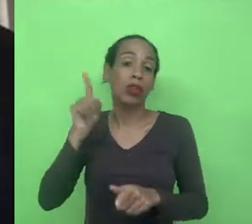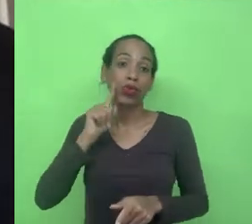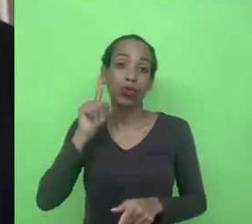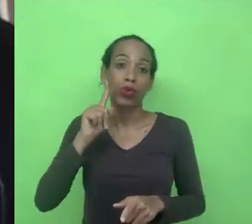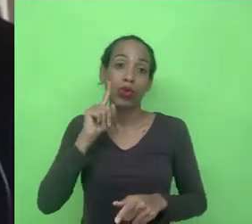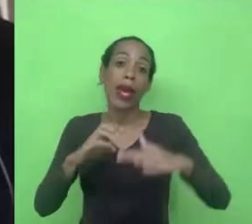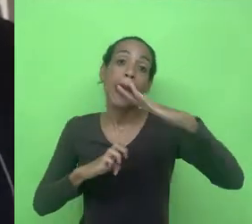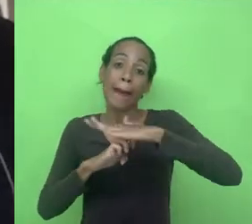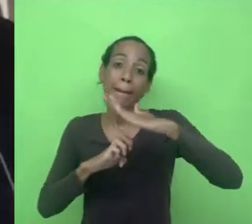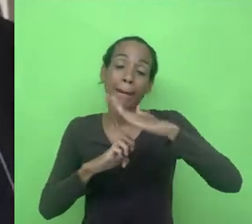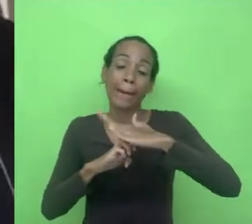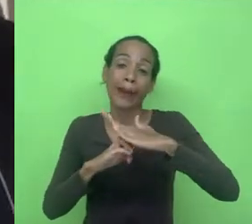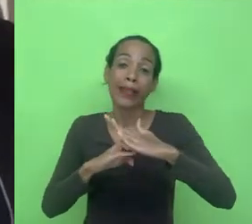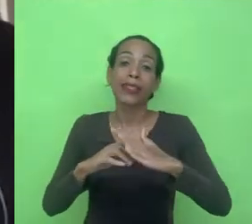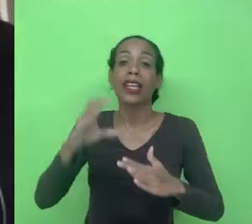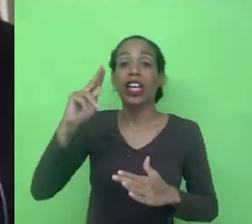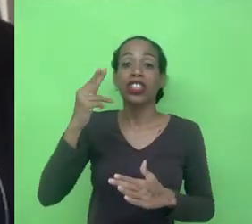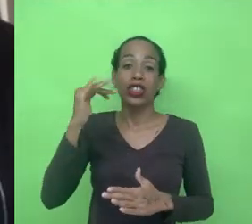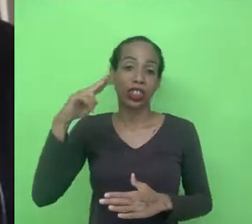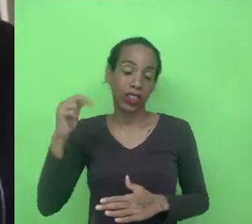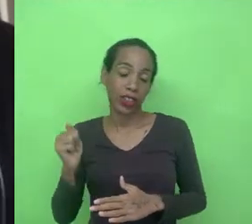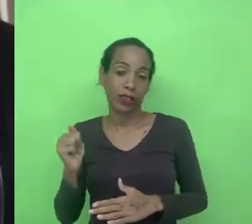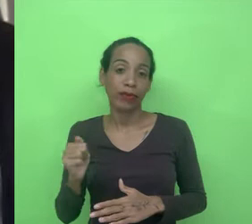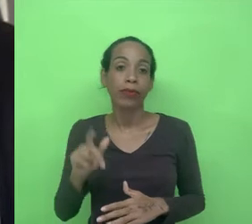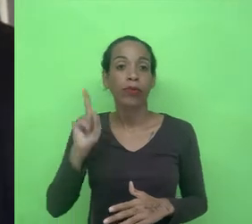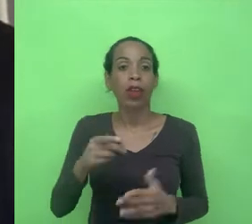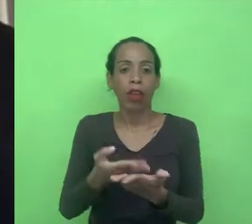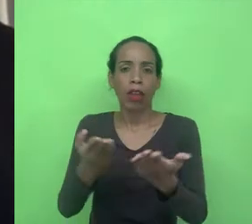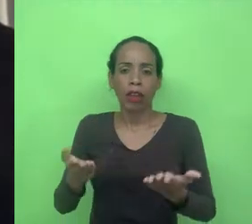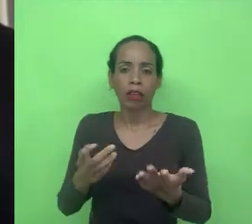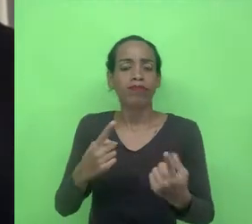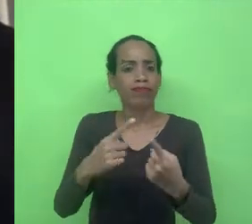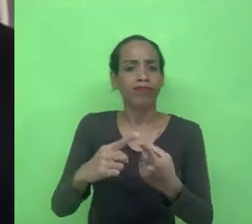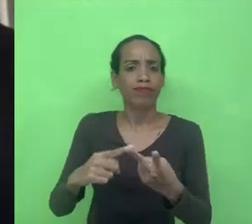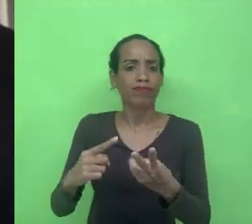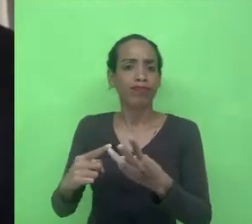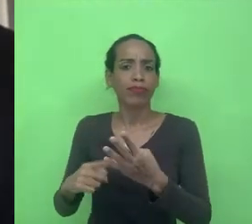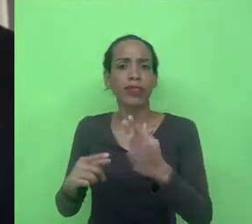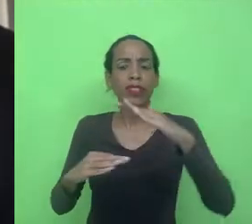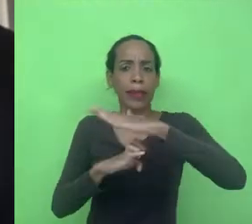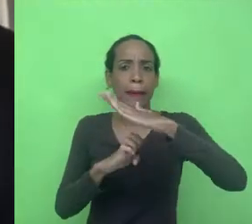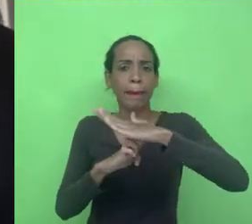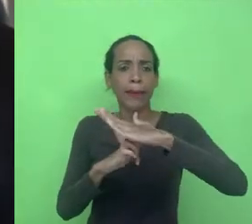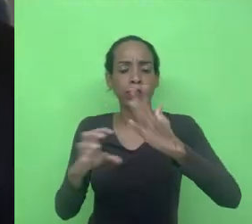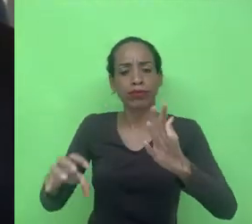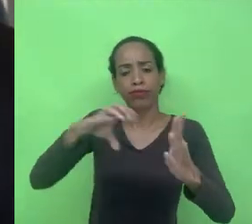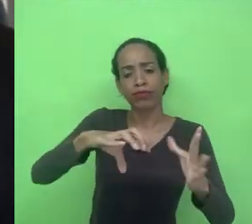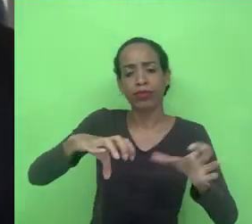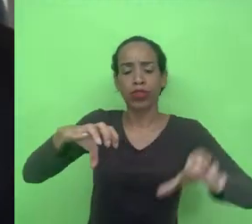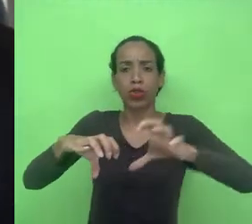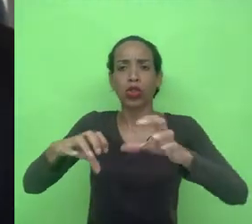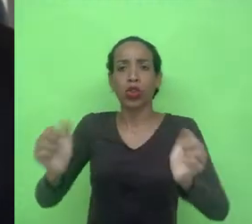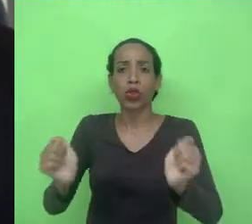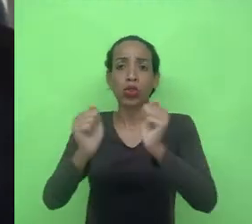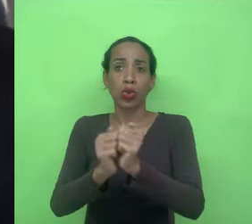China. e essas empresas, elas criam com as sociedades em nível global o os autores chamam de